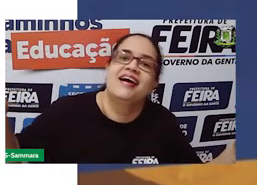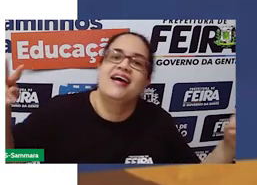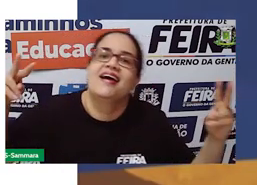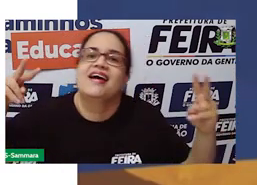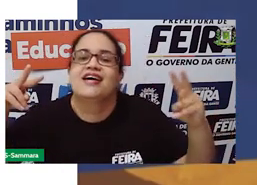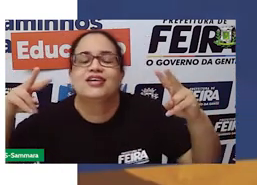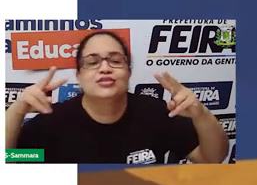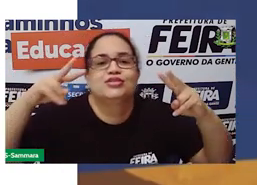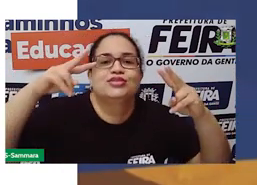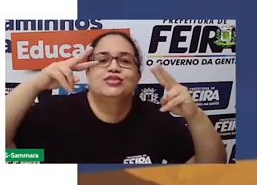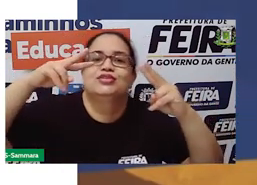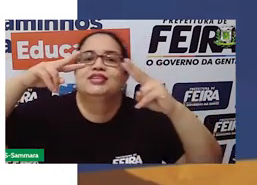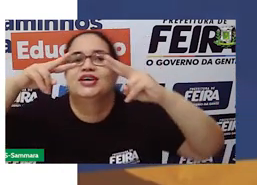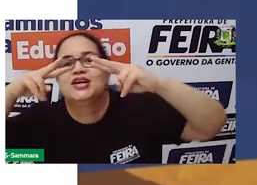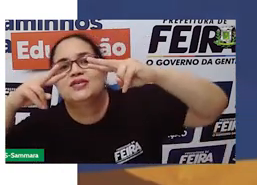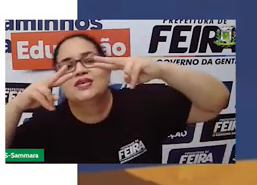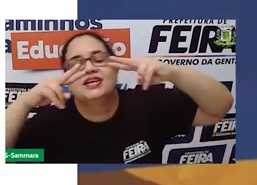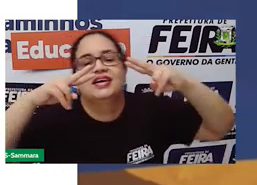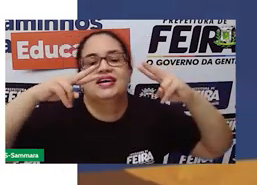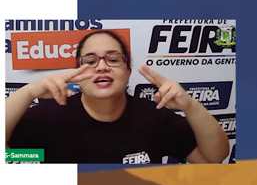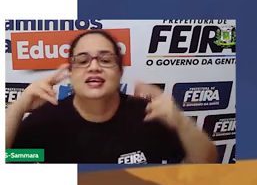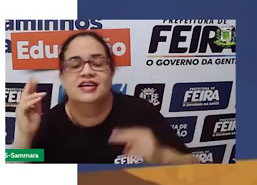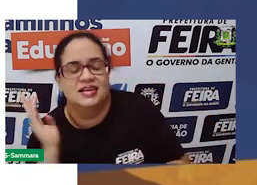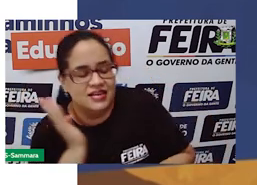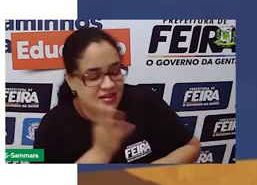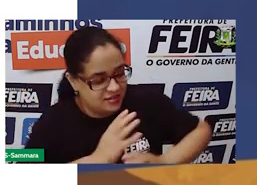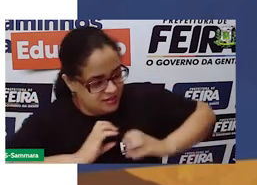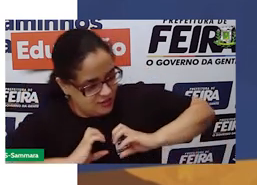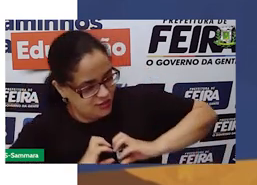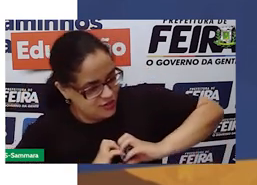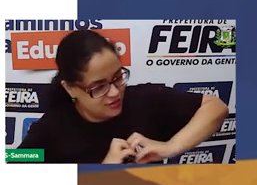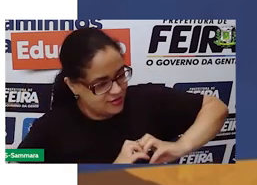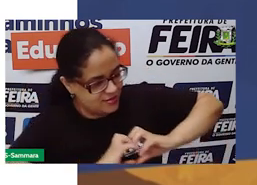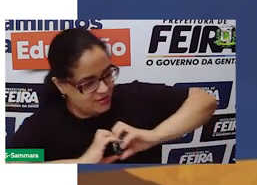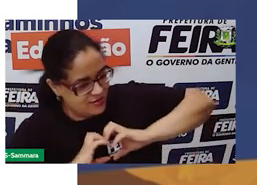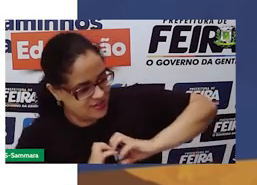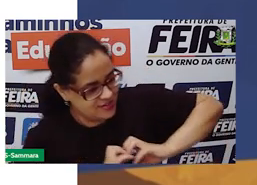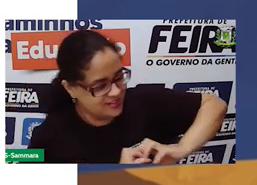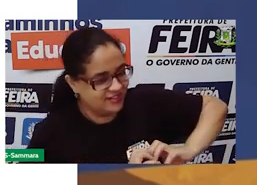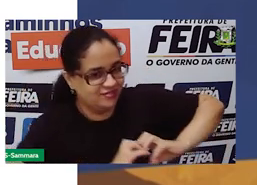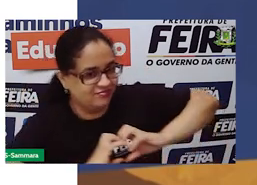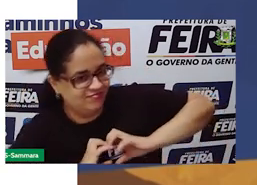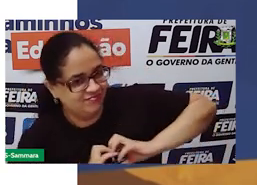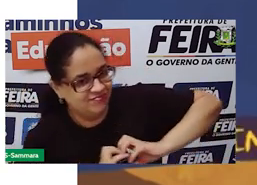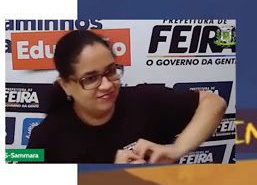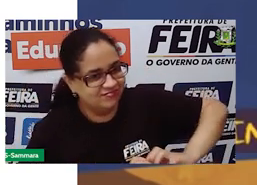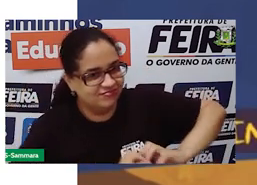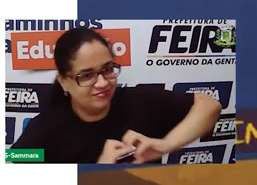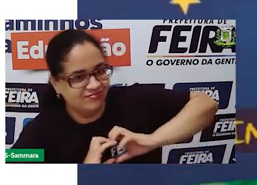no terreiro, o teu olhar que incendiou meu coração.